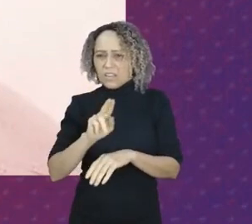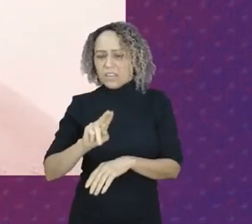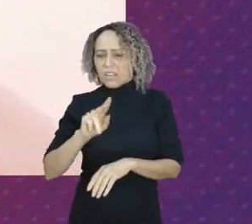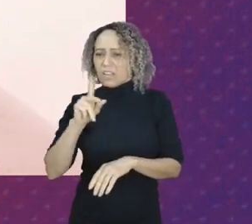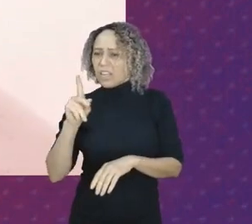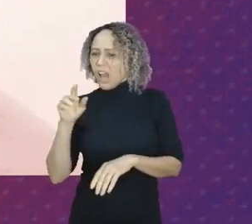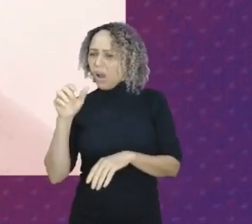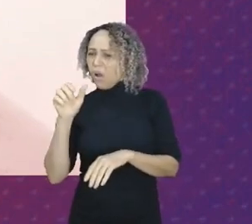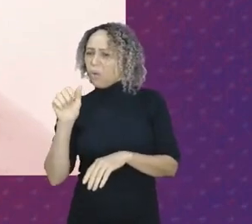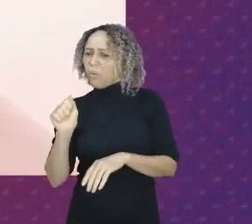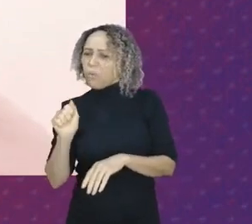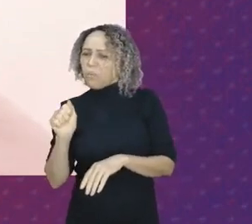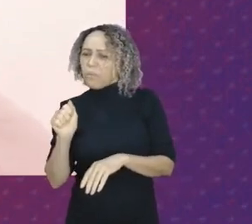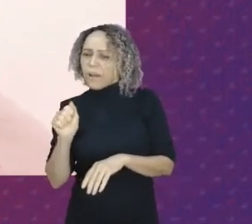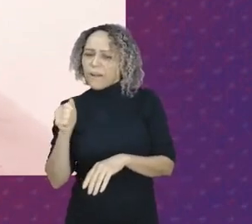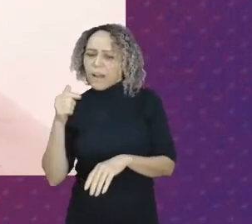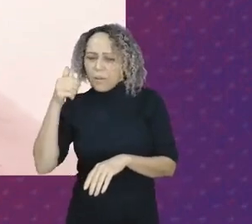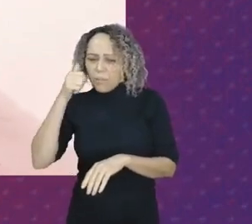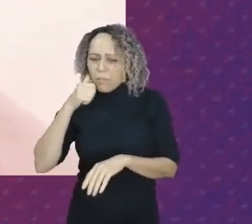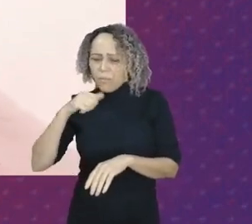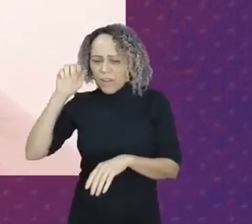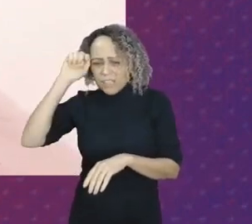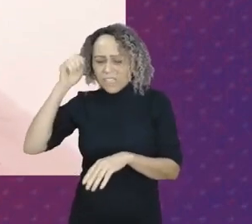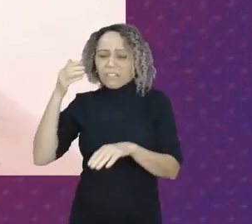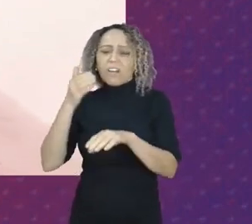Vamos fazer o recorte para a saúde?